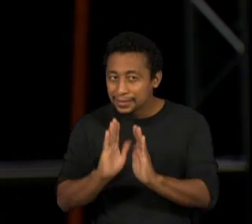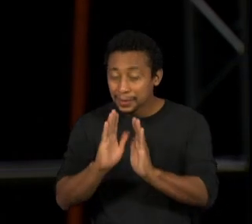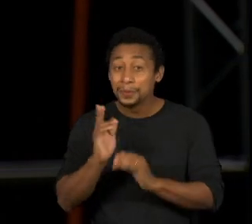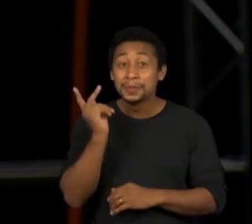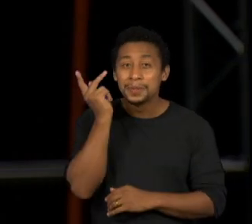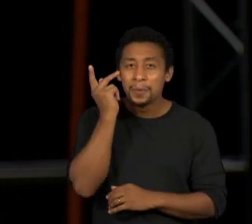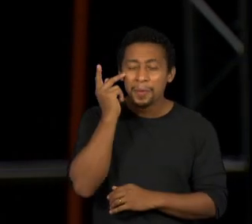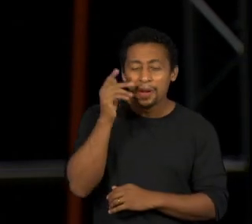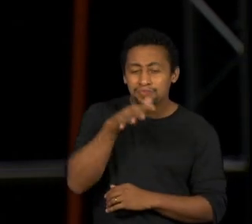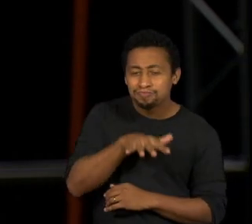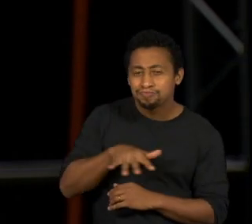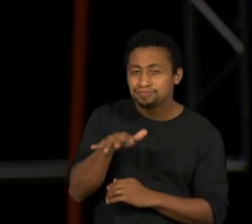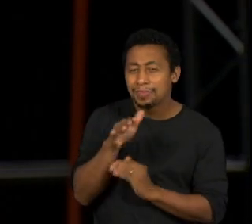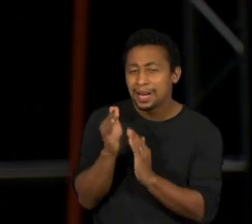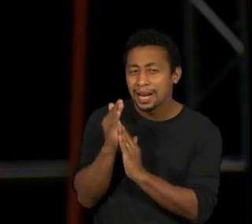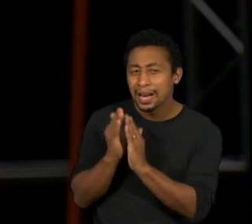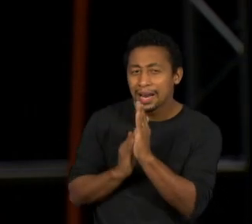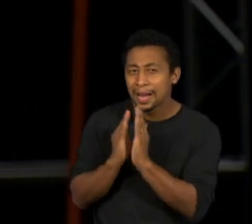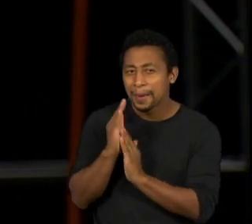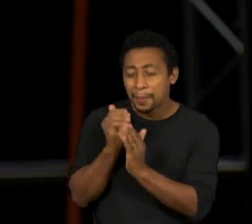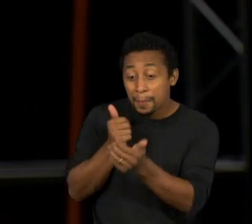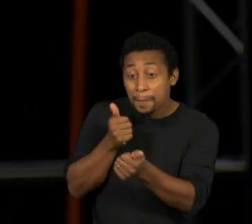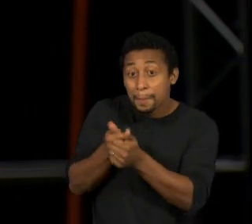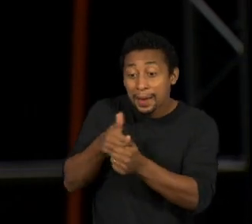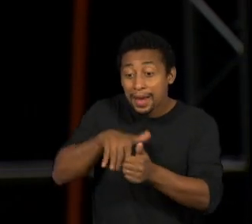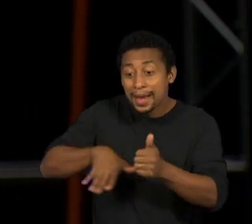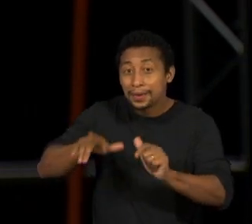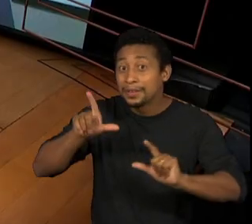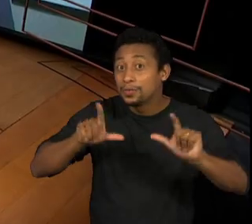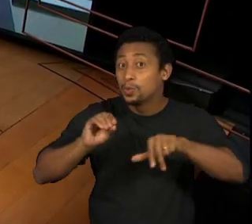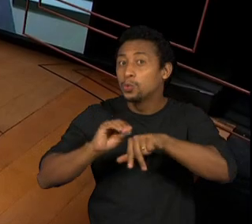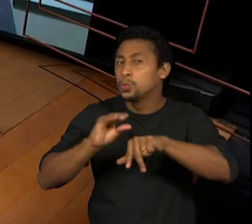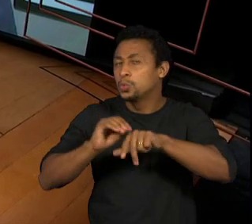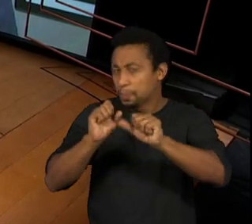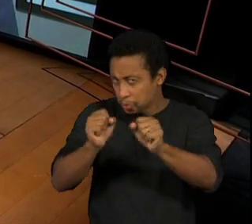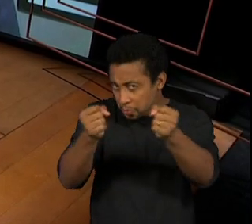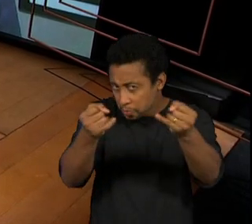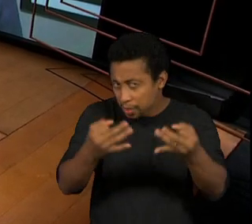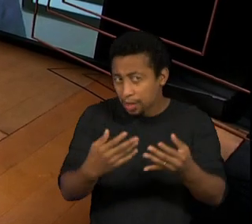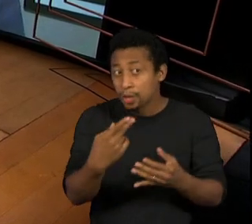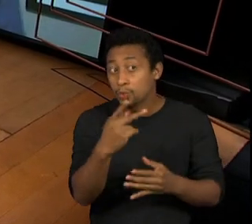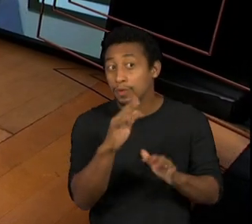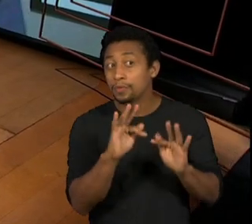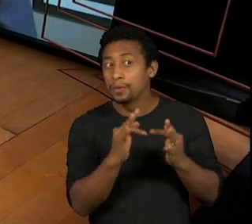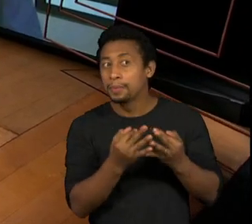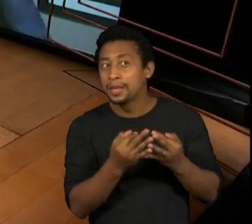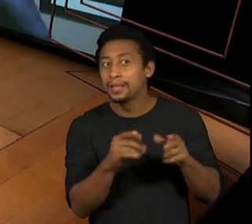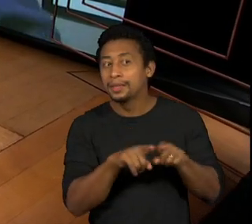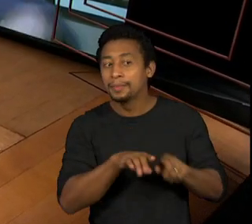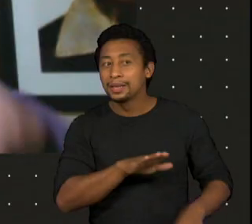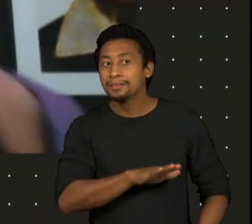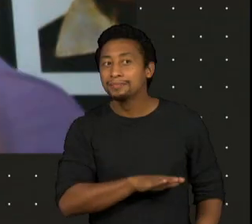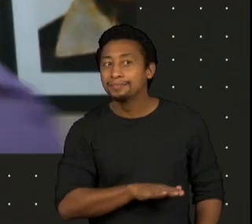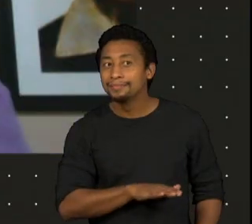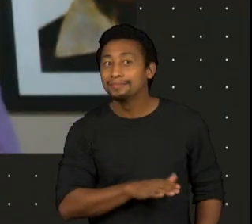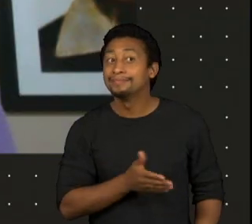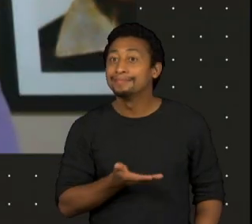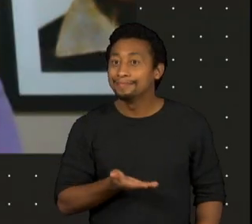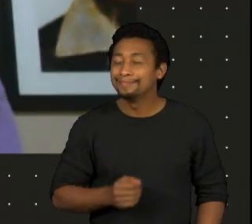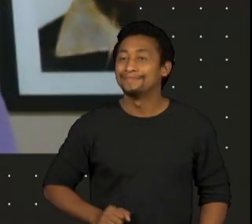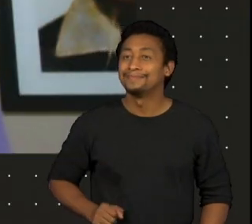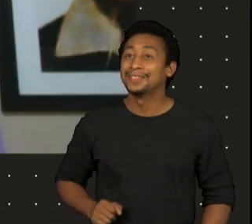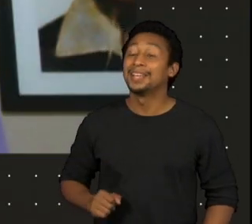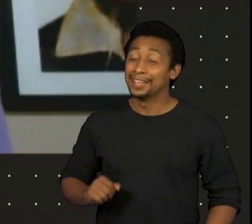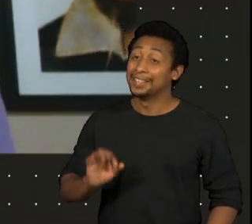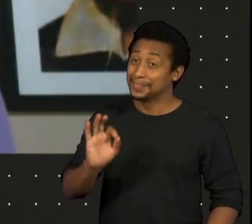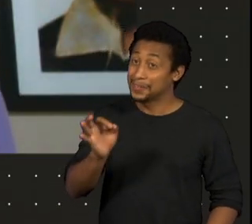tal a gente começar falando um pouco aí da sua família, da sua infância? Com prazer. Eu nasci aí, o Rio Tietê